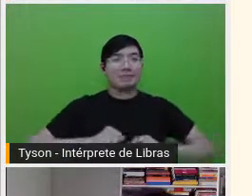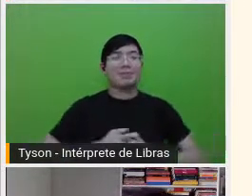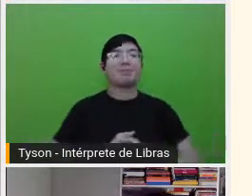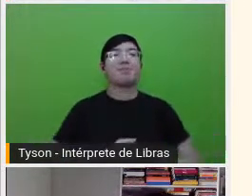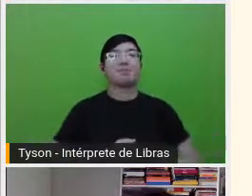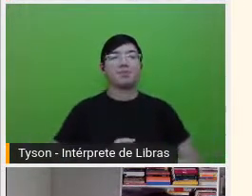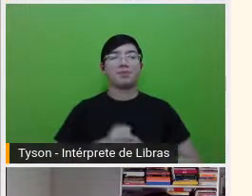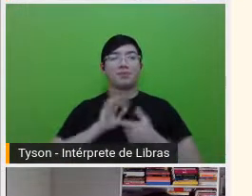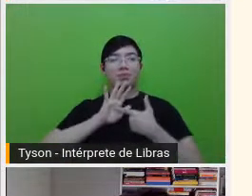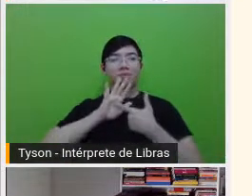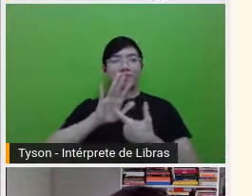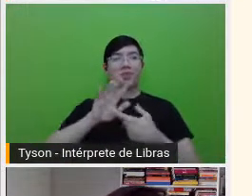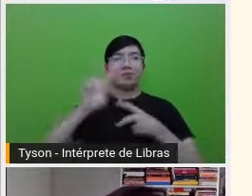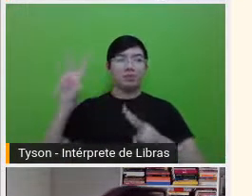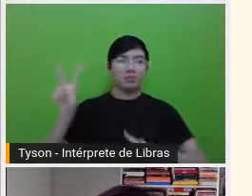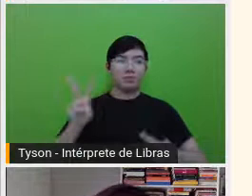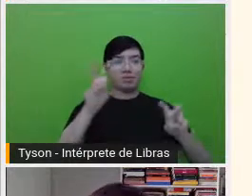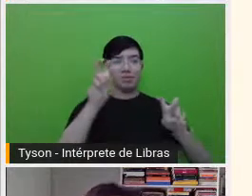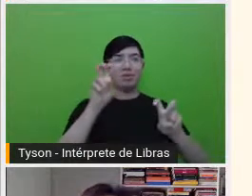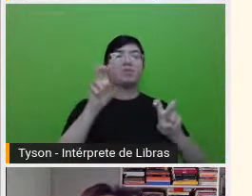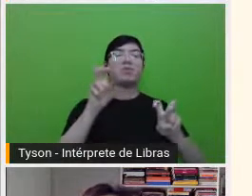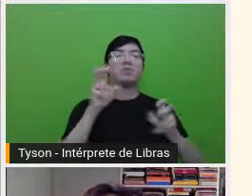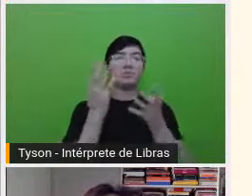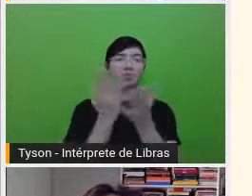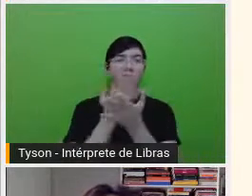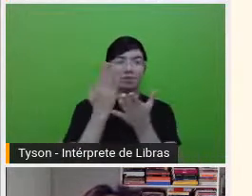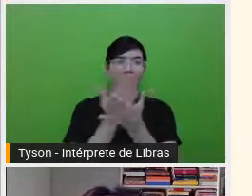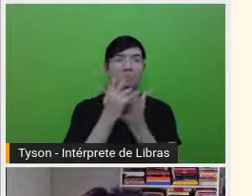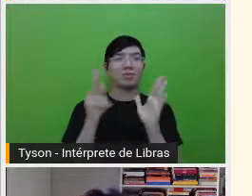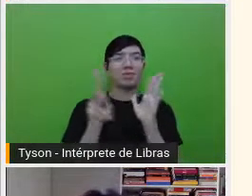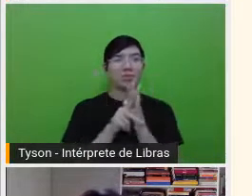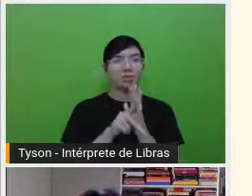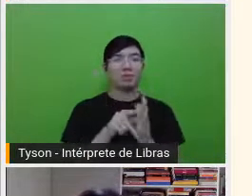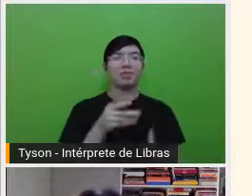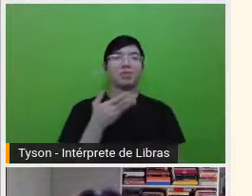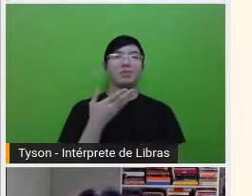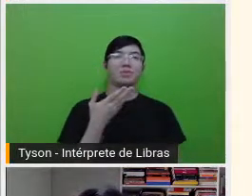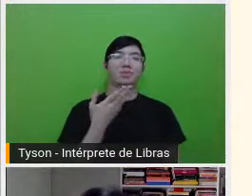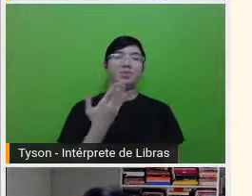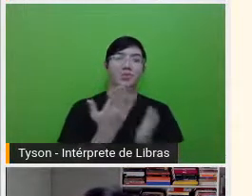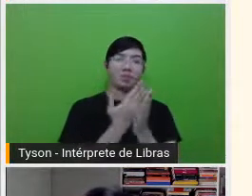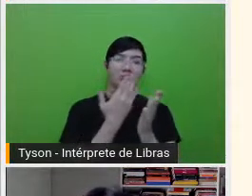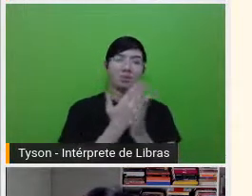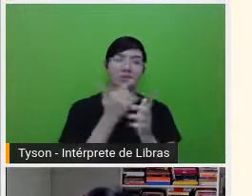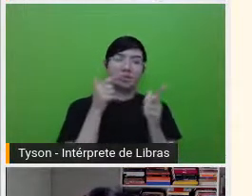citações que eu tirei do livro, Da Filha Perdida, que